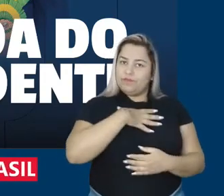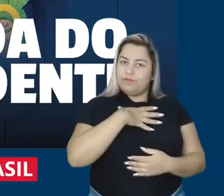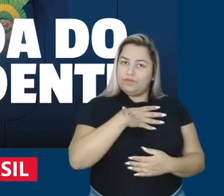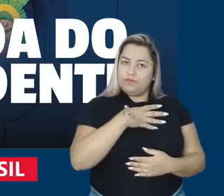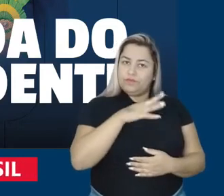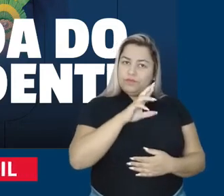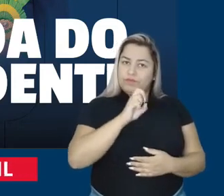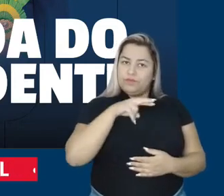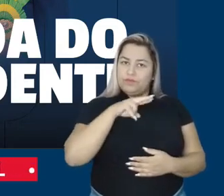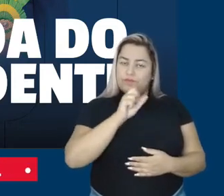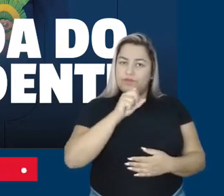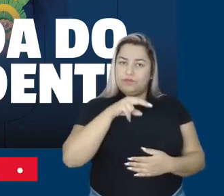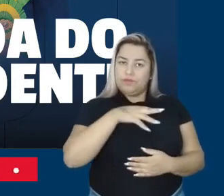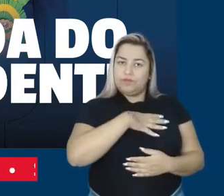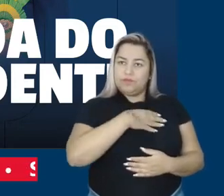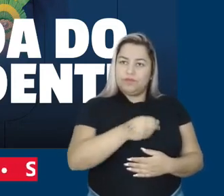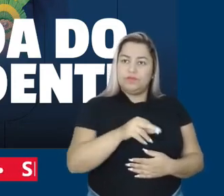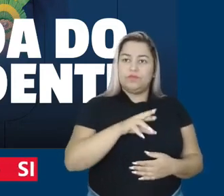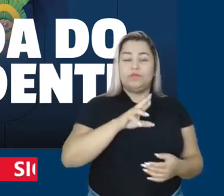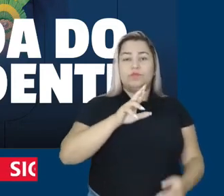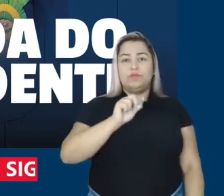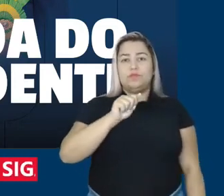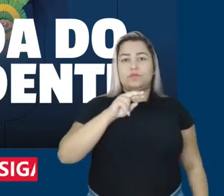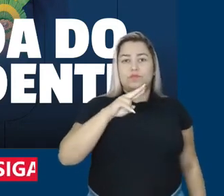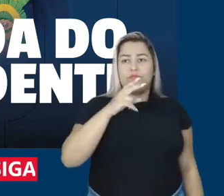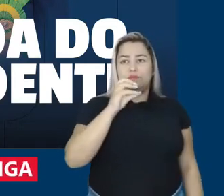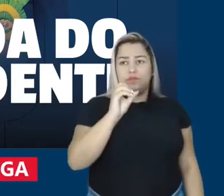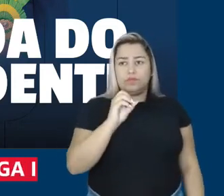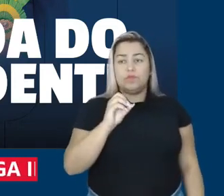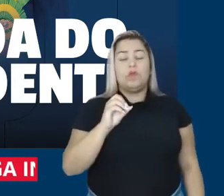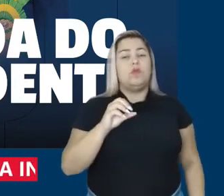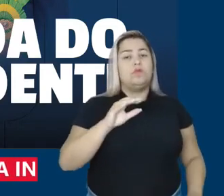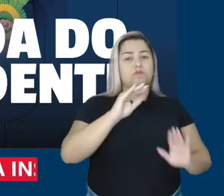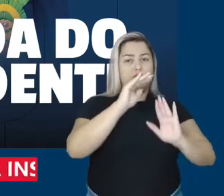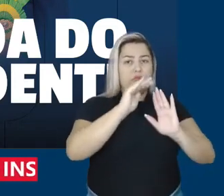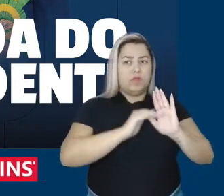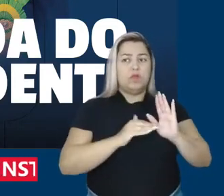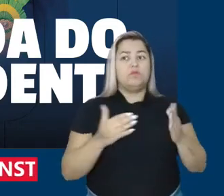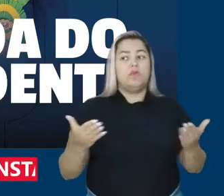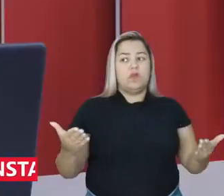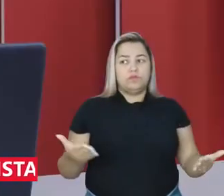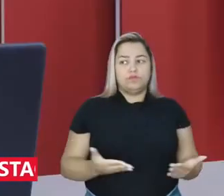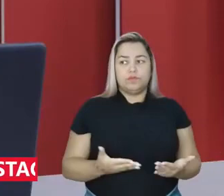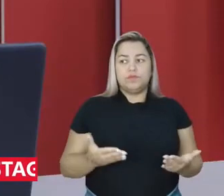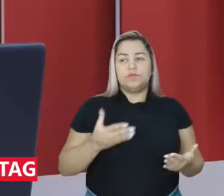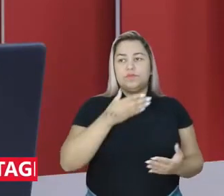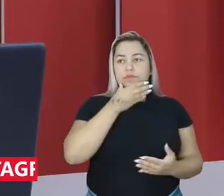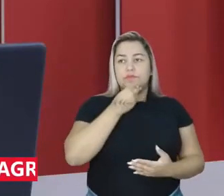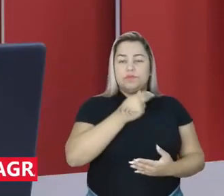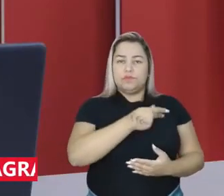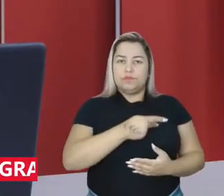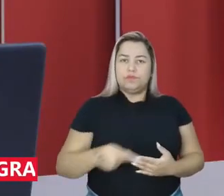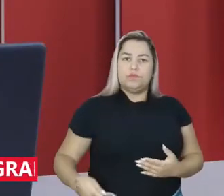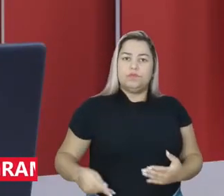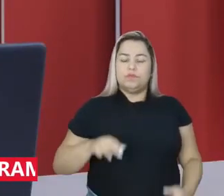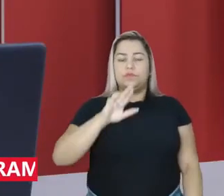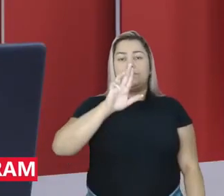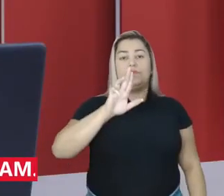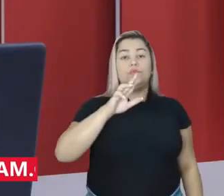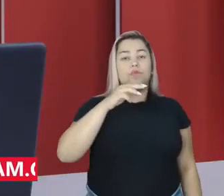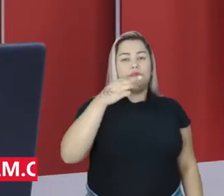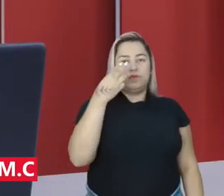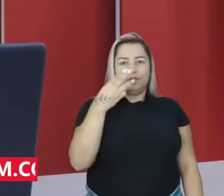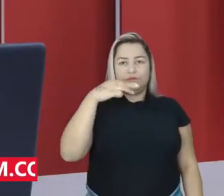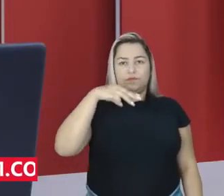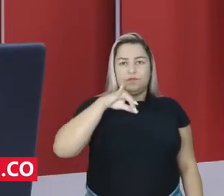governador do Paraná, Ratinho Junho, essa é a agenda até o momento do presidente Lula nesta quarta-feira, 3